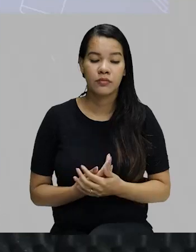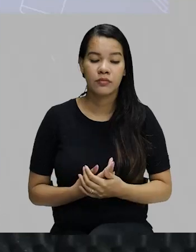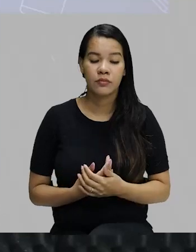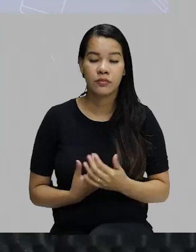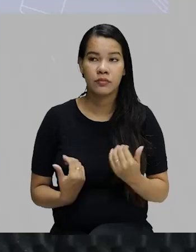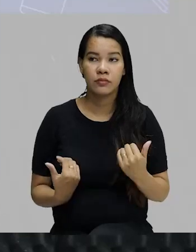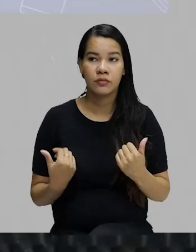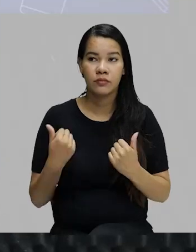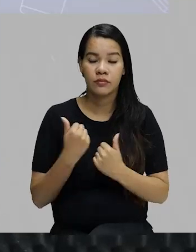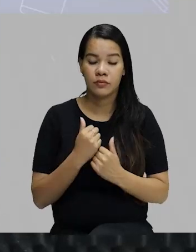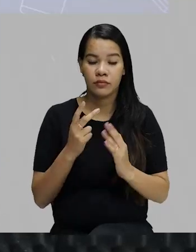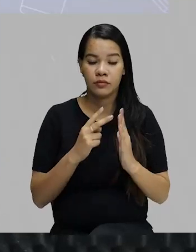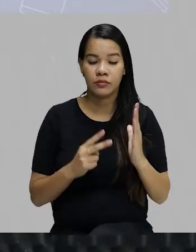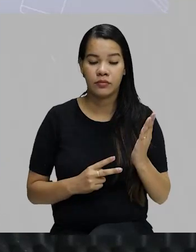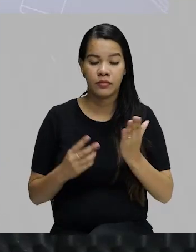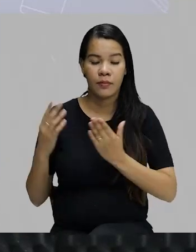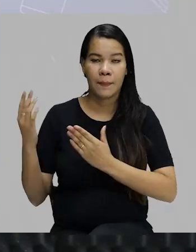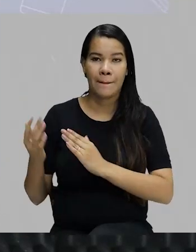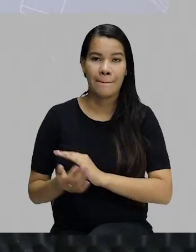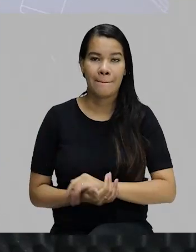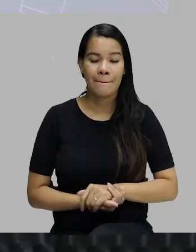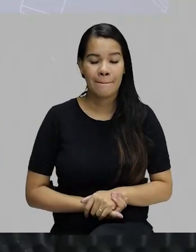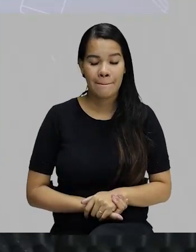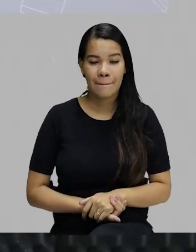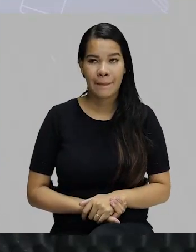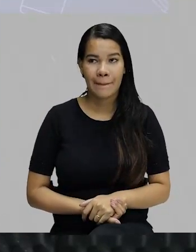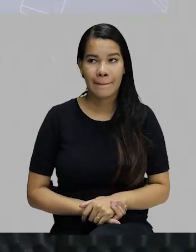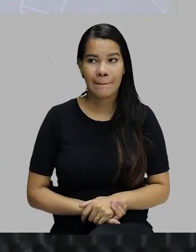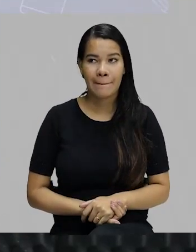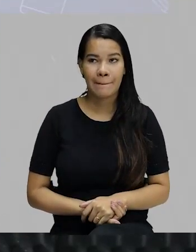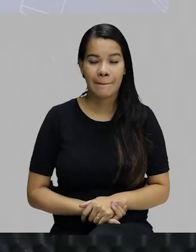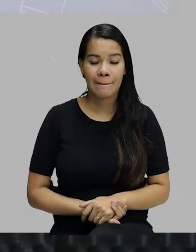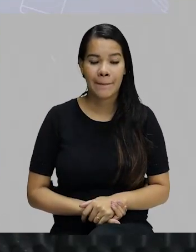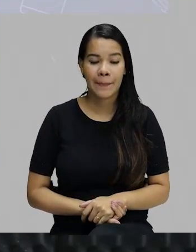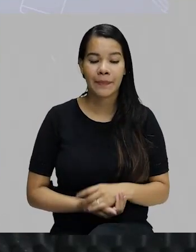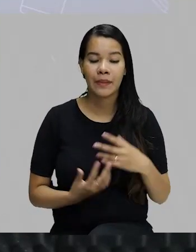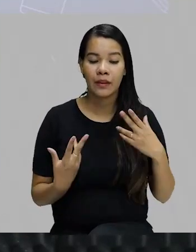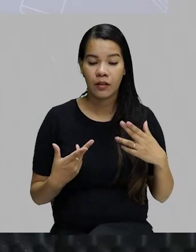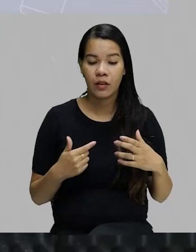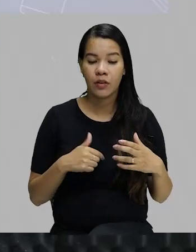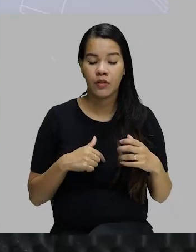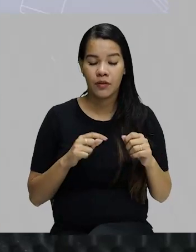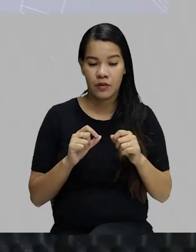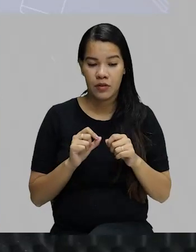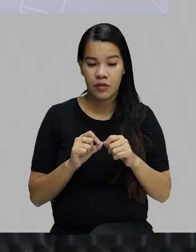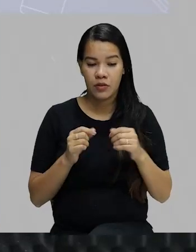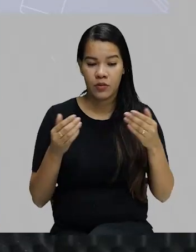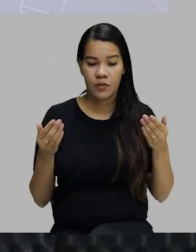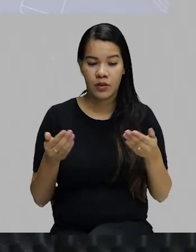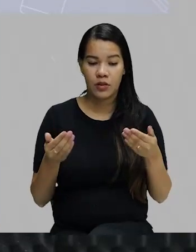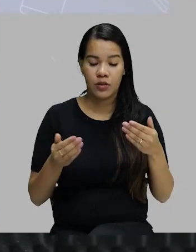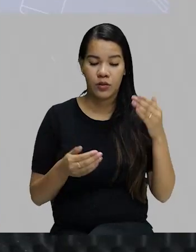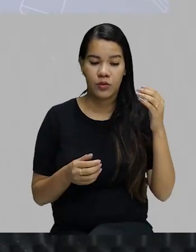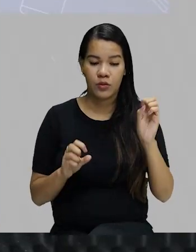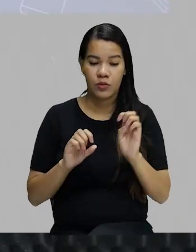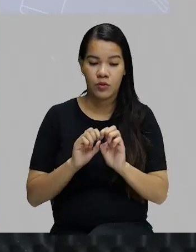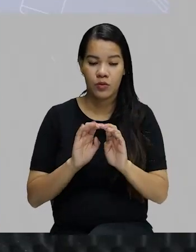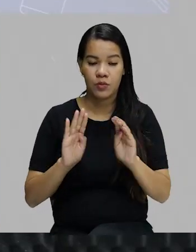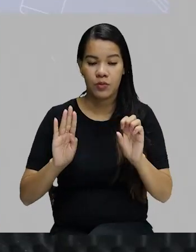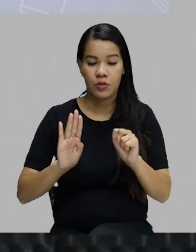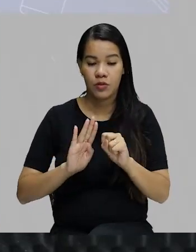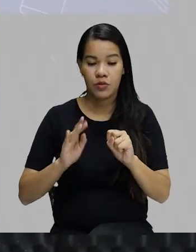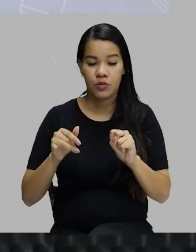o que. Estudemos nós, estudem eles. Da mesma forma que eu conjugo no presente do subjuntivo, eu passo para o